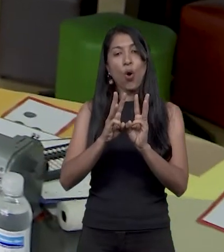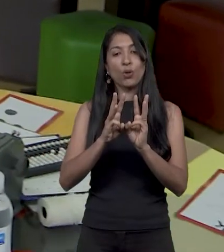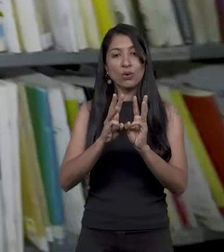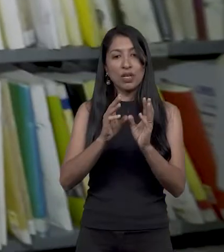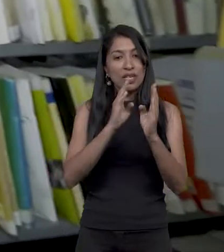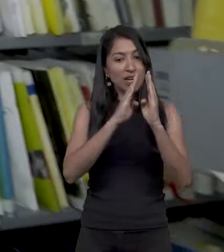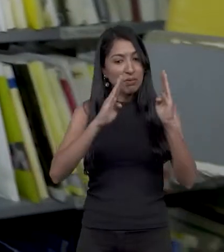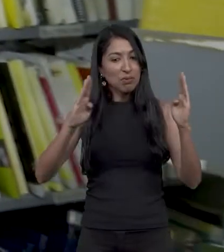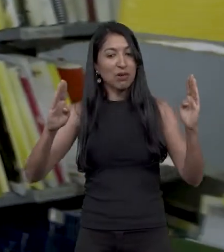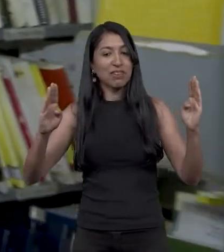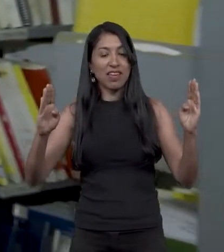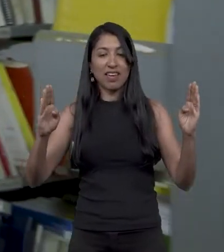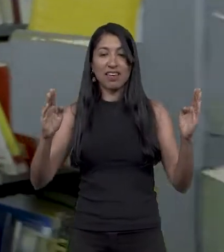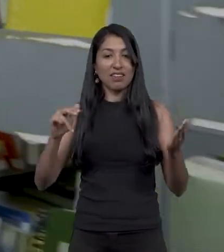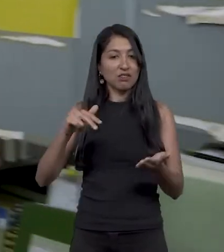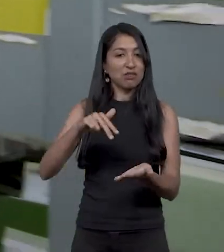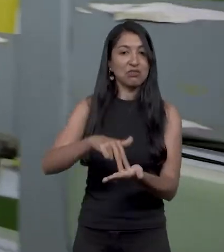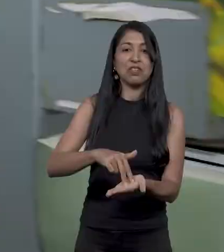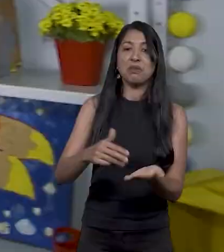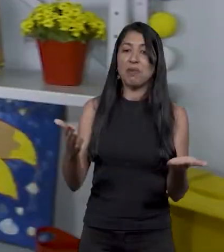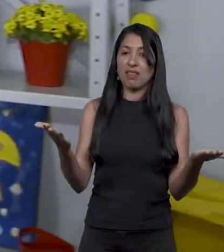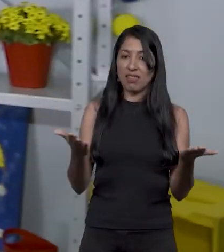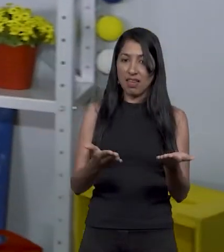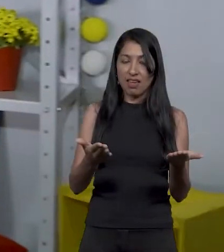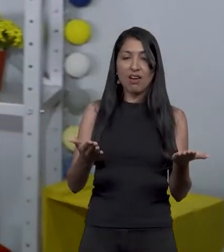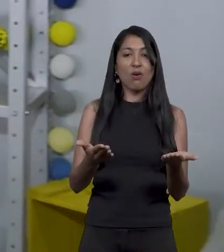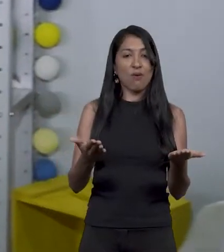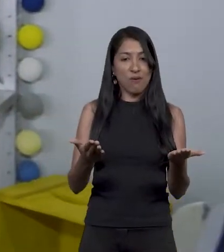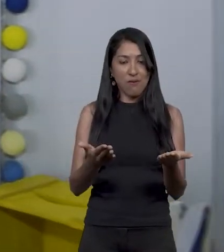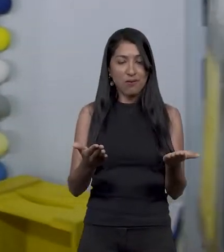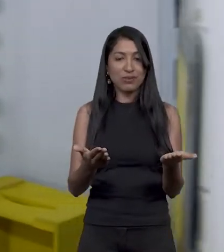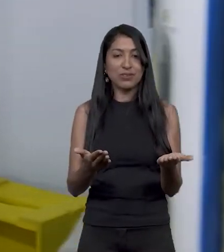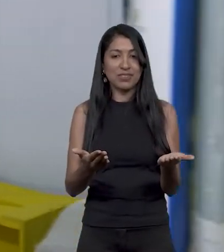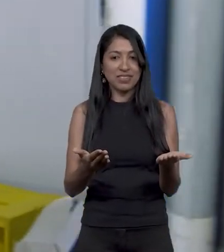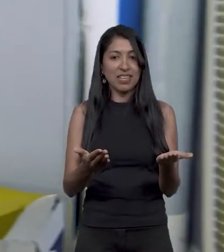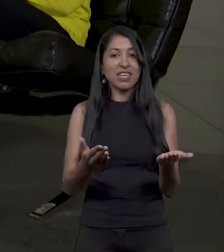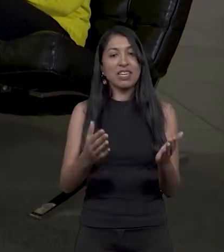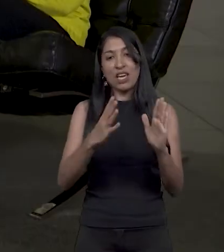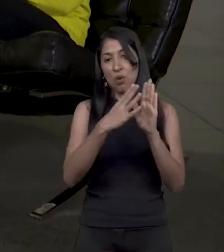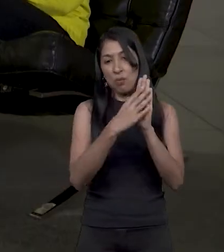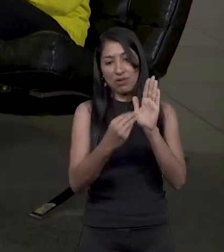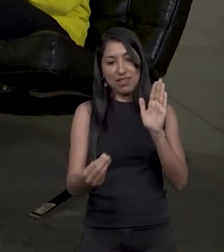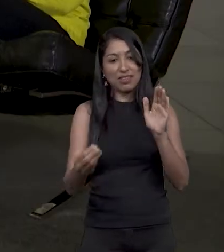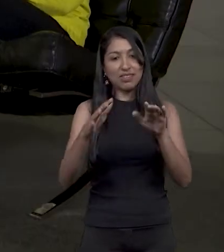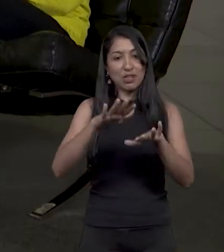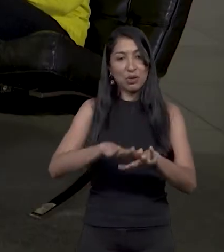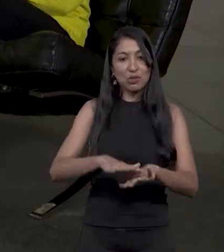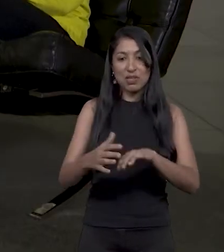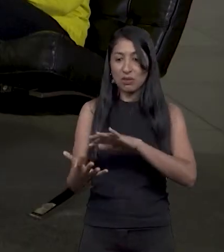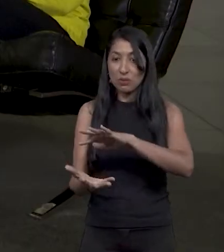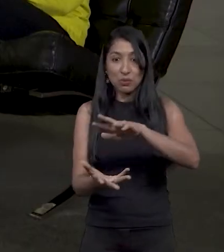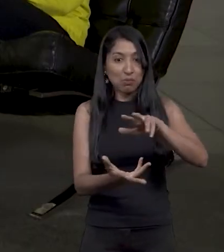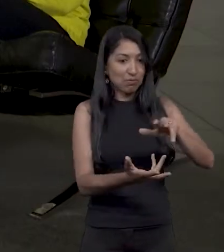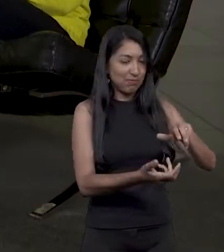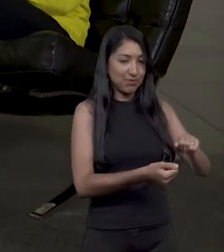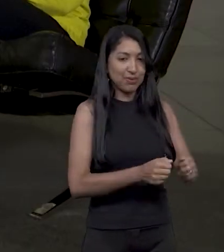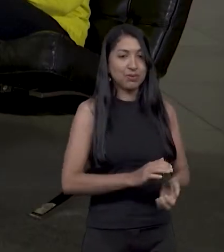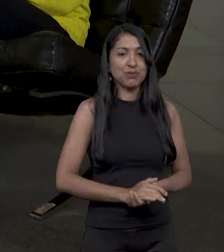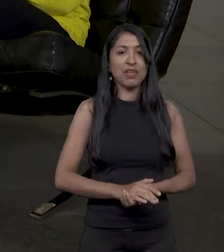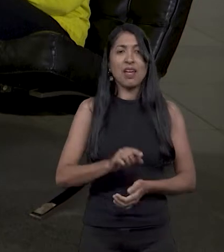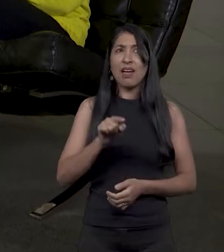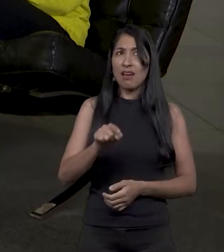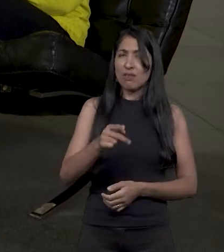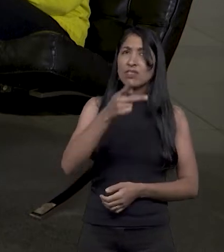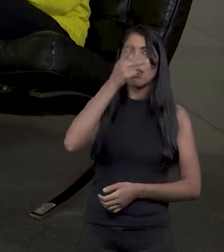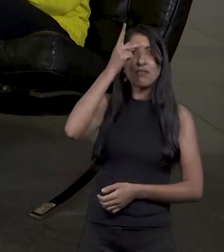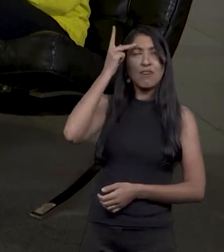está aí, vivinha até hoje e sendo modelo de inclusão no mundo. Pois é, e você falou das pessoas que frequentam